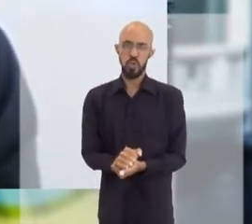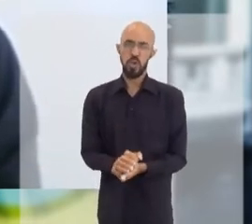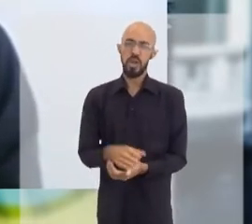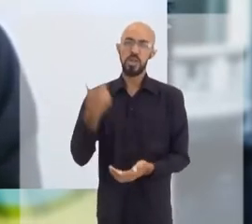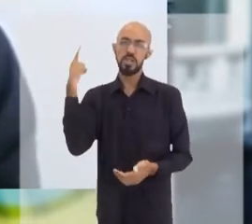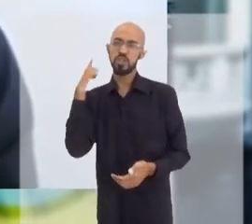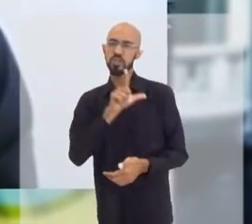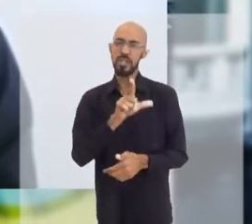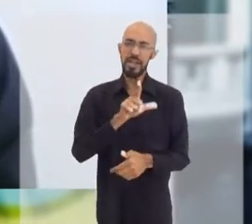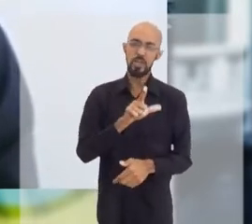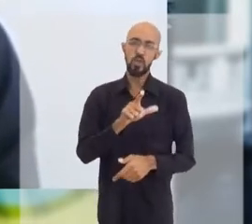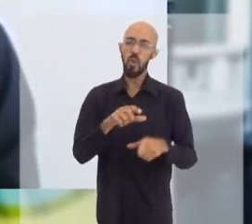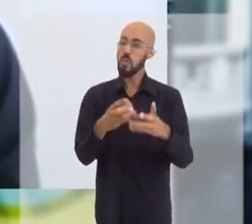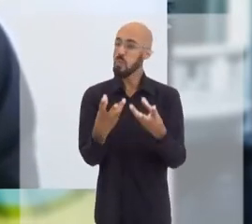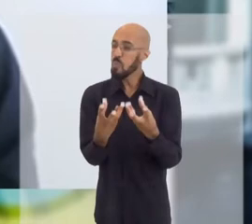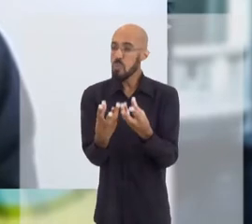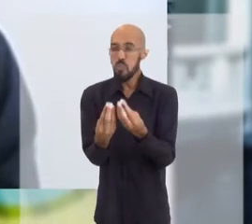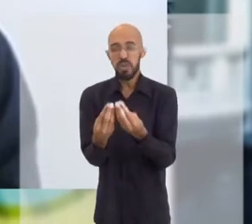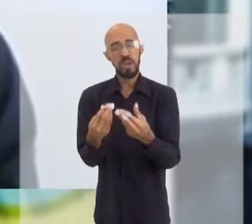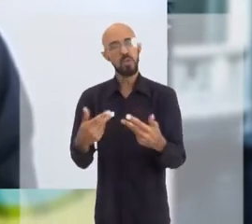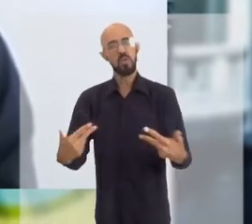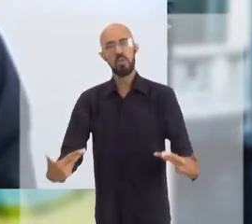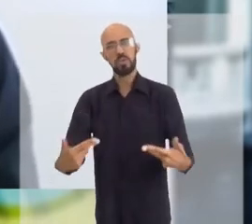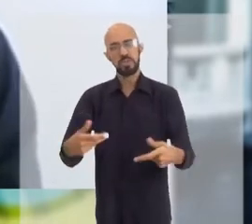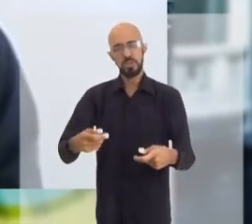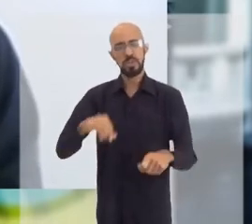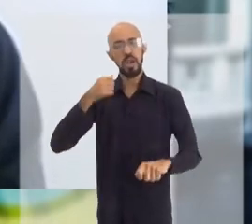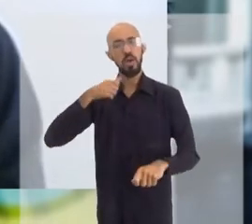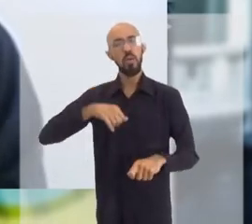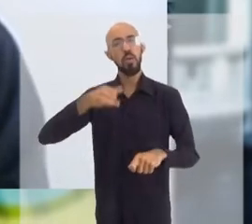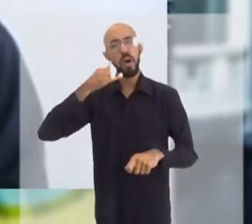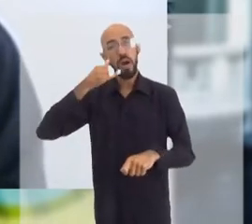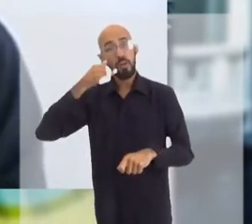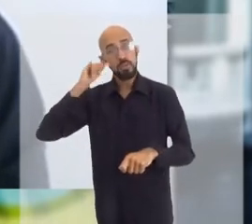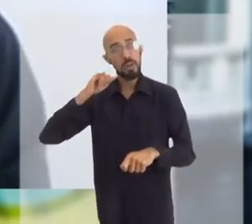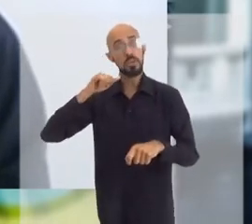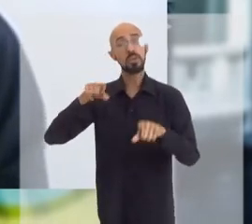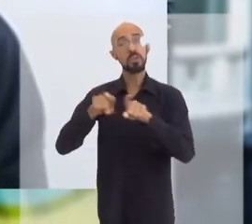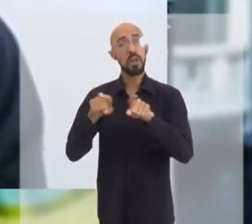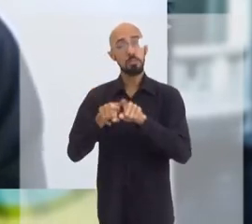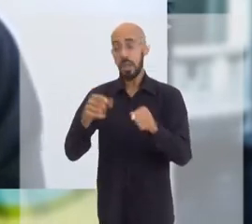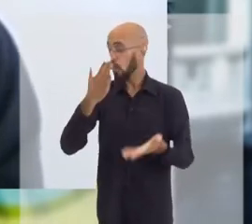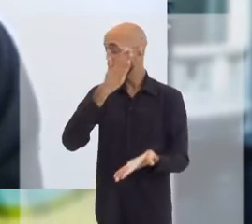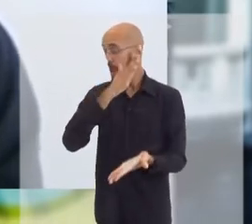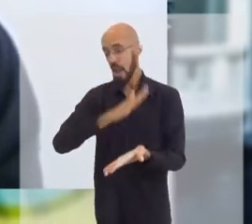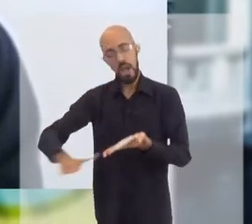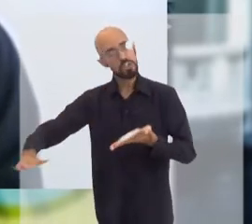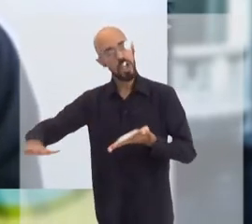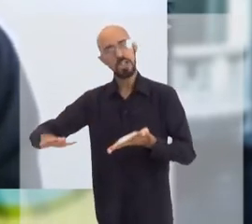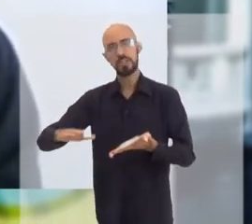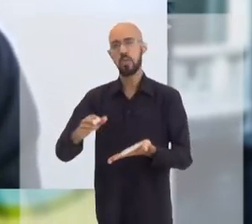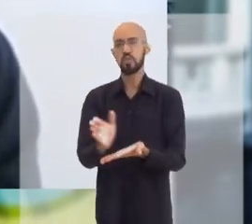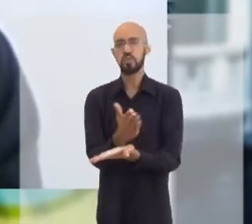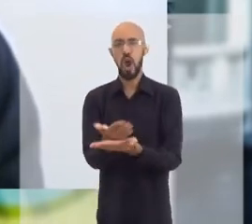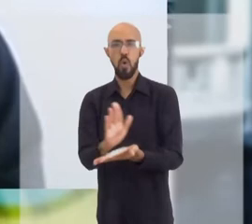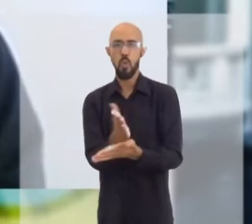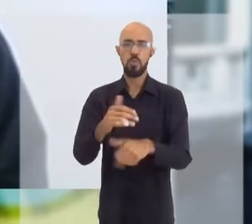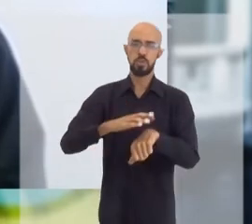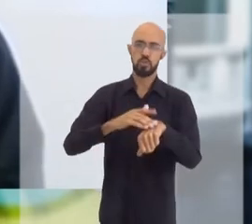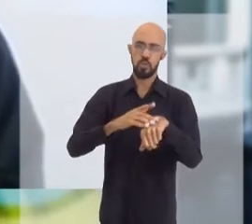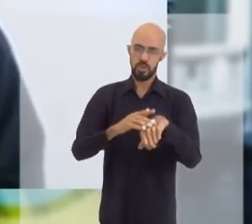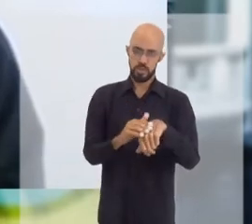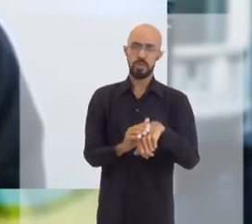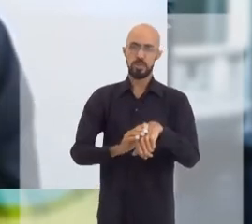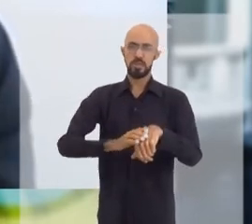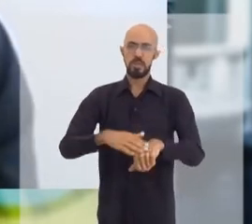espetacular com as vacinas, que foi o controle, a eliminação e até a erradicação de outras doenças. Esse